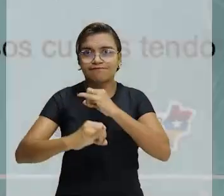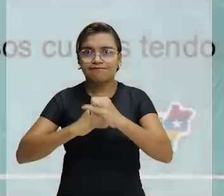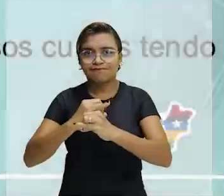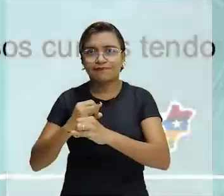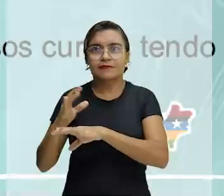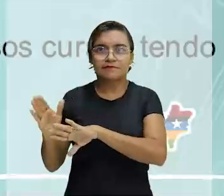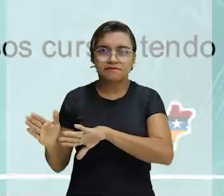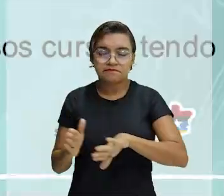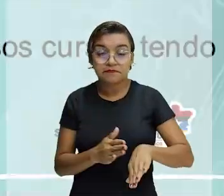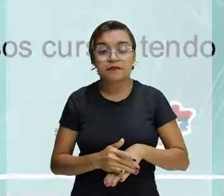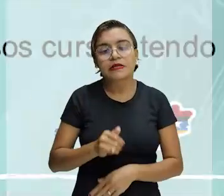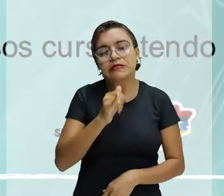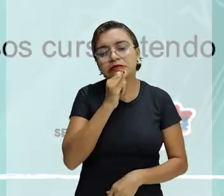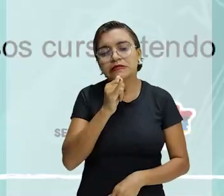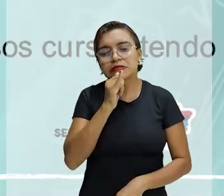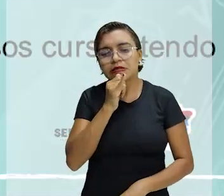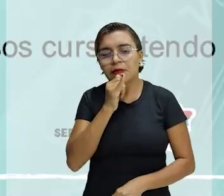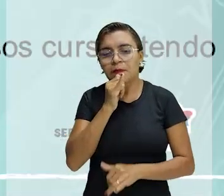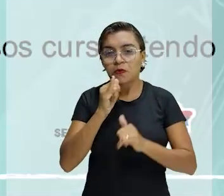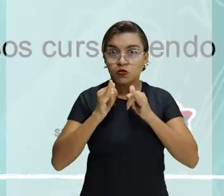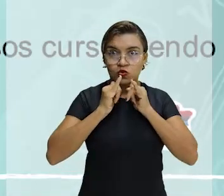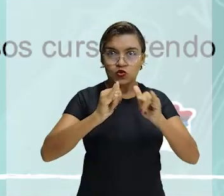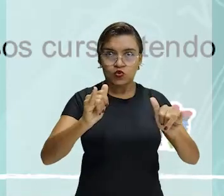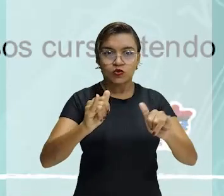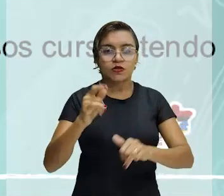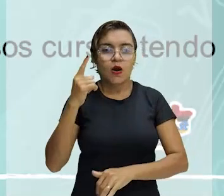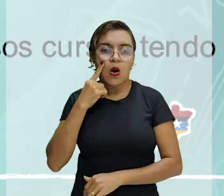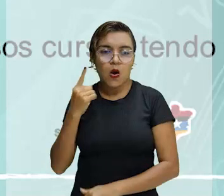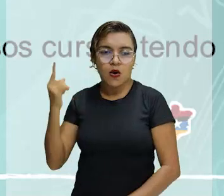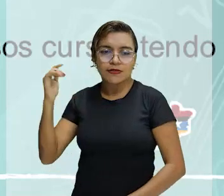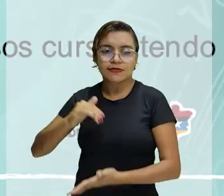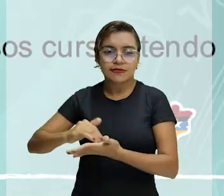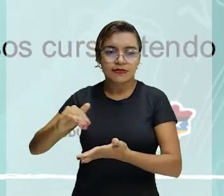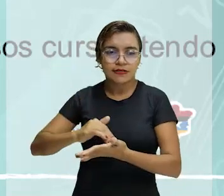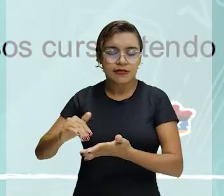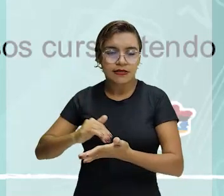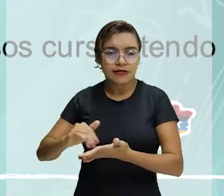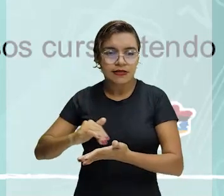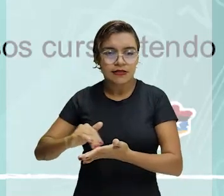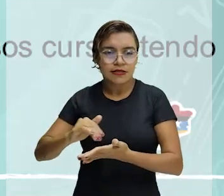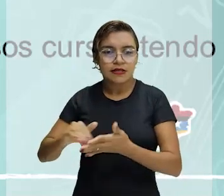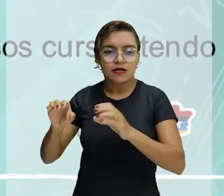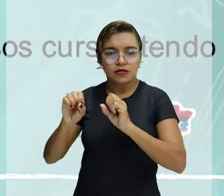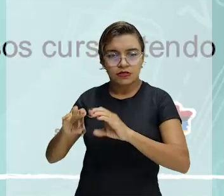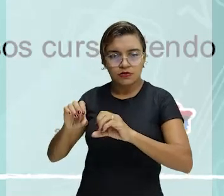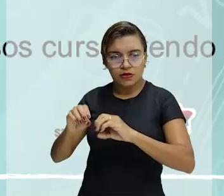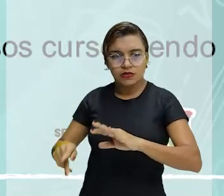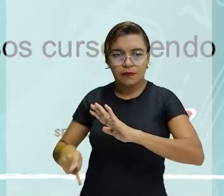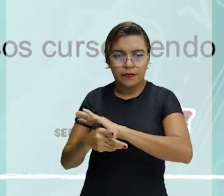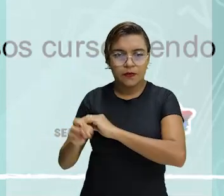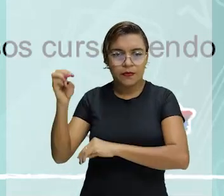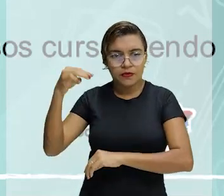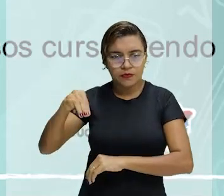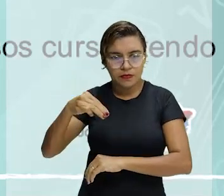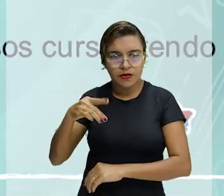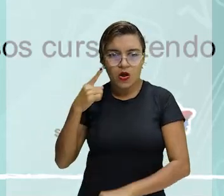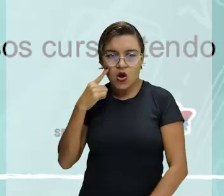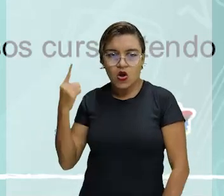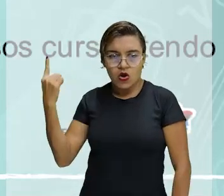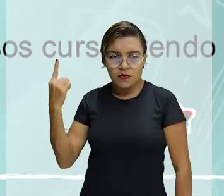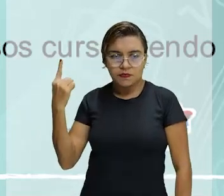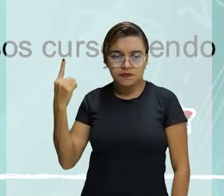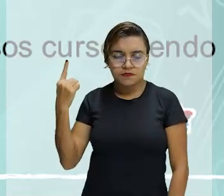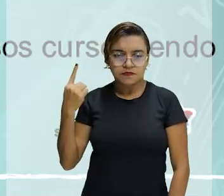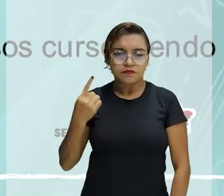Exemplos de notícia. Eu trouxe aqui uma notícia da Secretaria de Educação, a SEDUC do Maranhão, foi publicada no dia 15 de nove